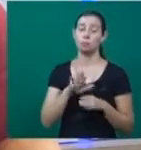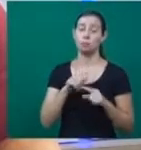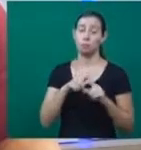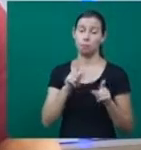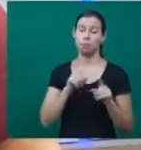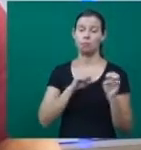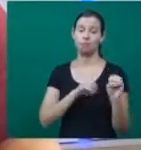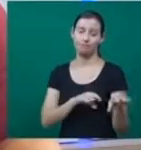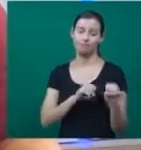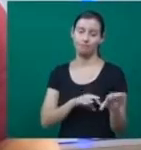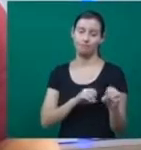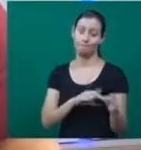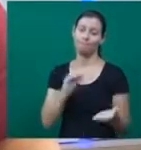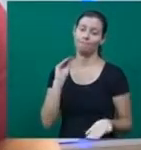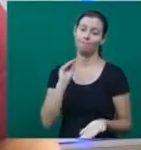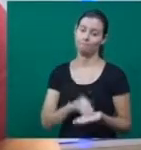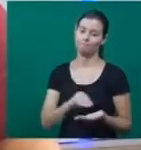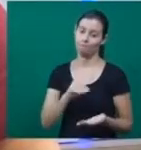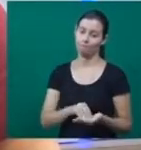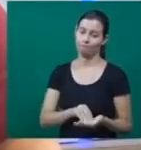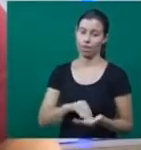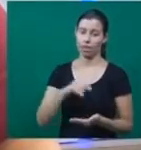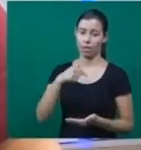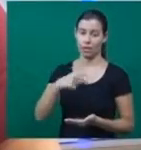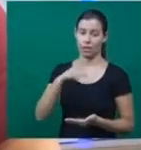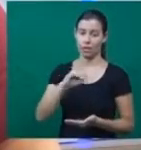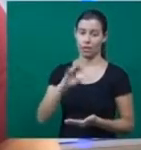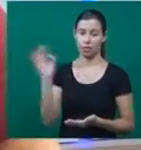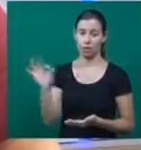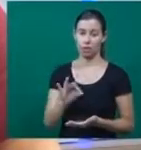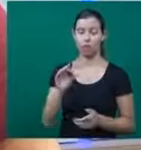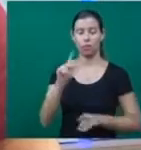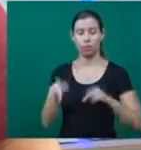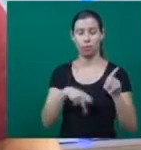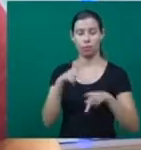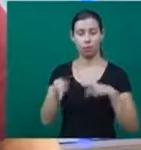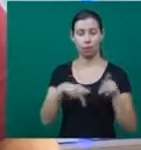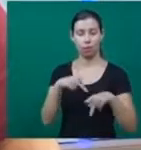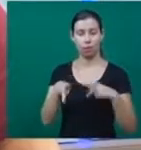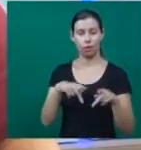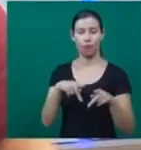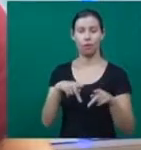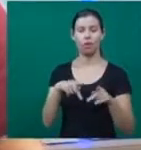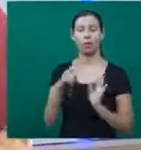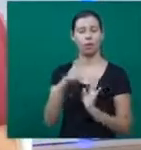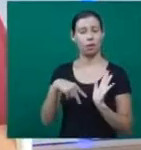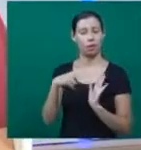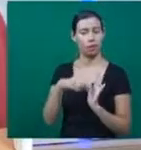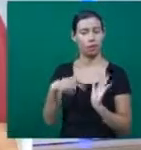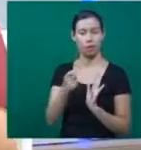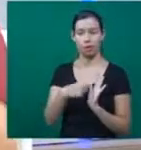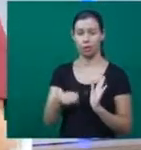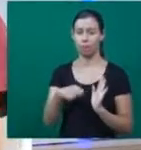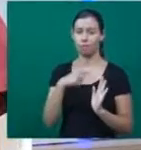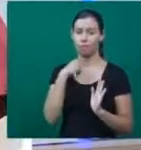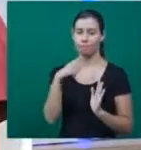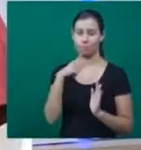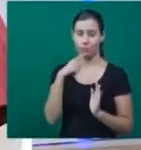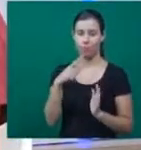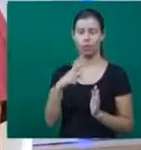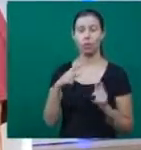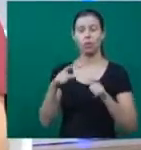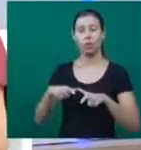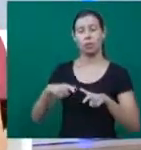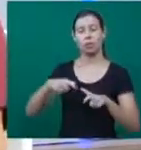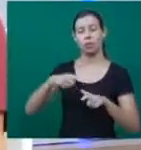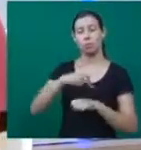especificamente na educação, porque é um país com 70% da população analfabeta. Então, através do livro, gente quer dizer assim, como funciona a cultura no